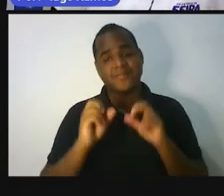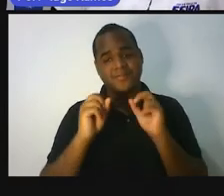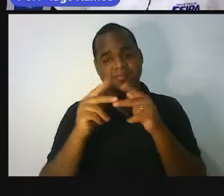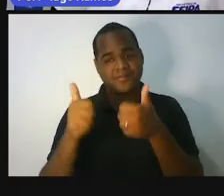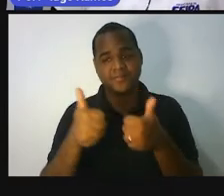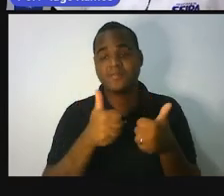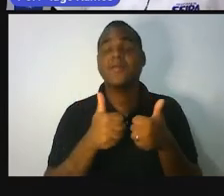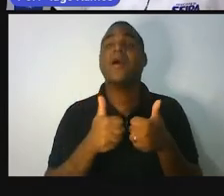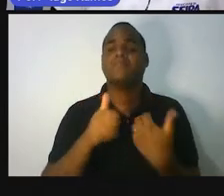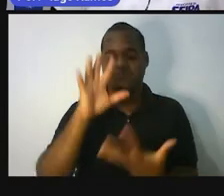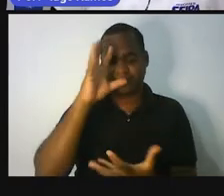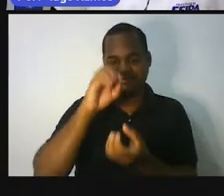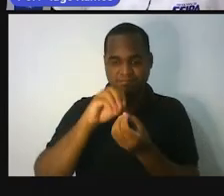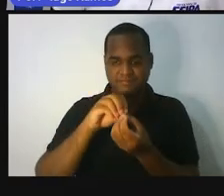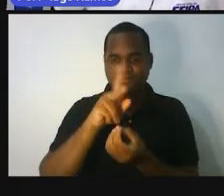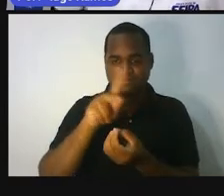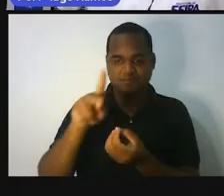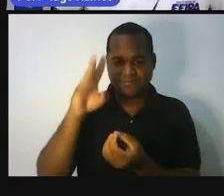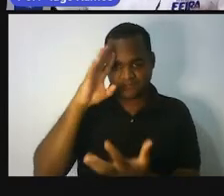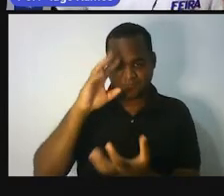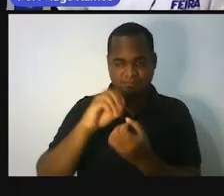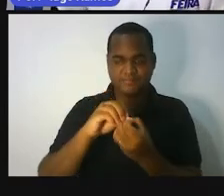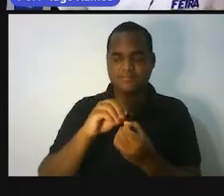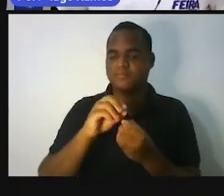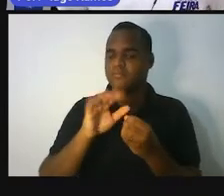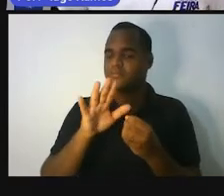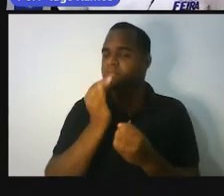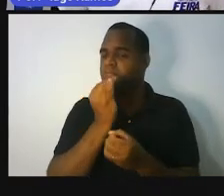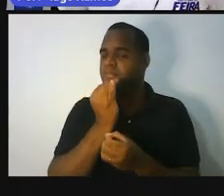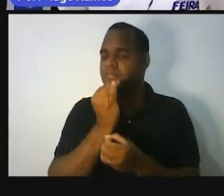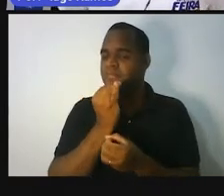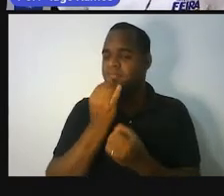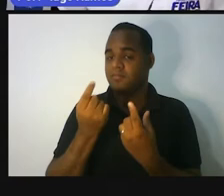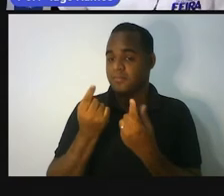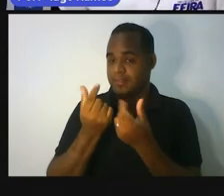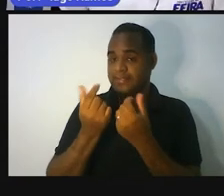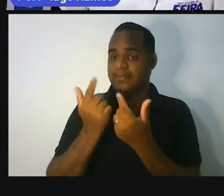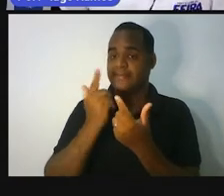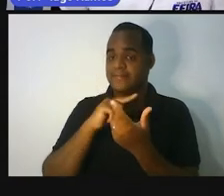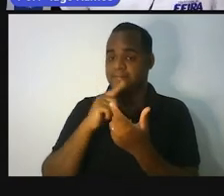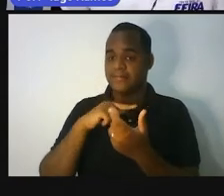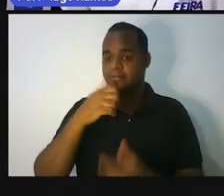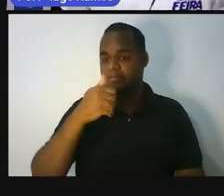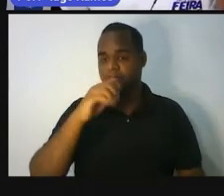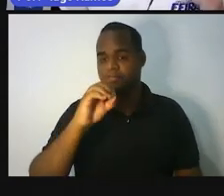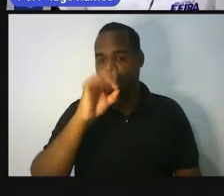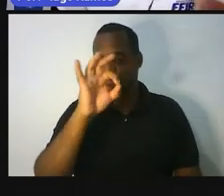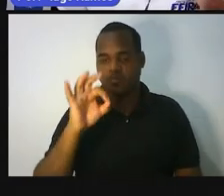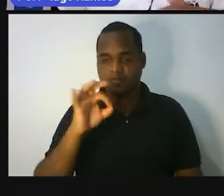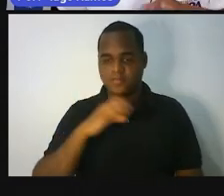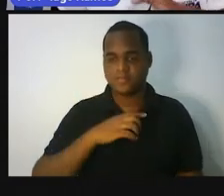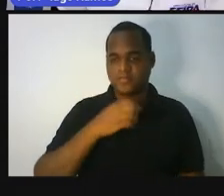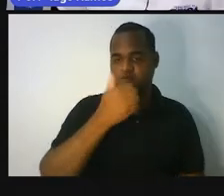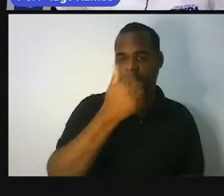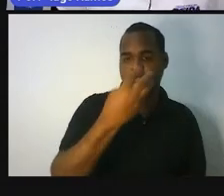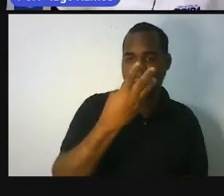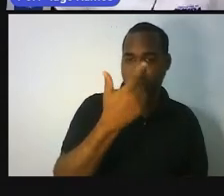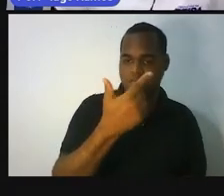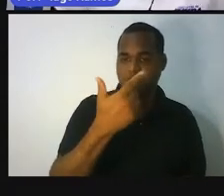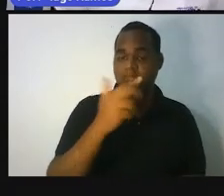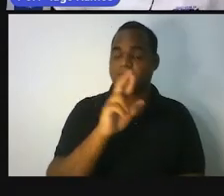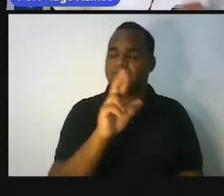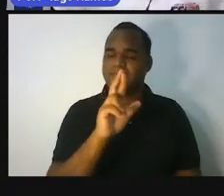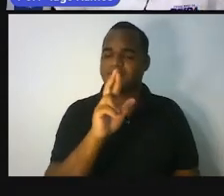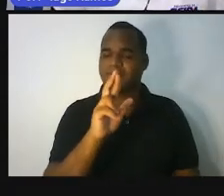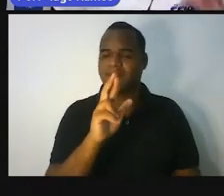Ah, entendi, professor. Professor, então quer dizer que com dinheiro, se fosse dez por cento de cento e trinta e dois reais,